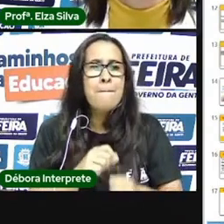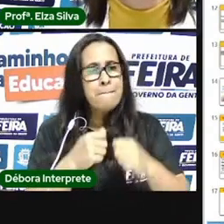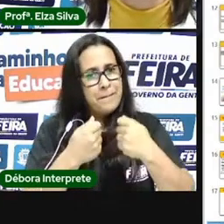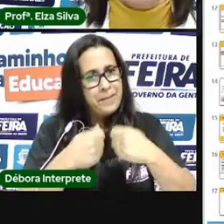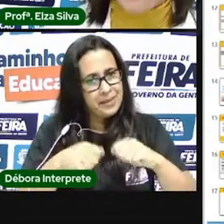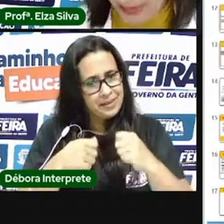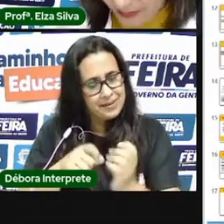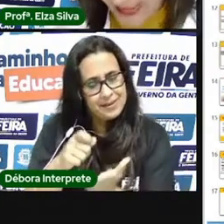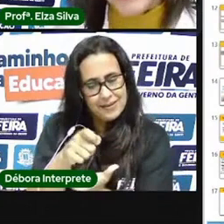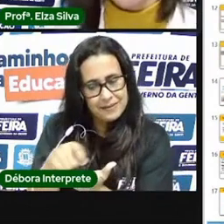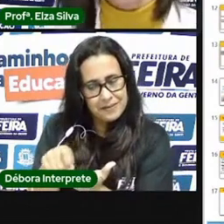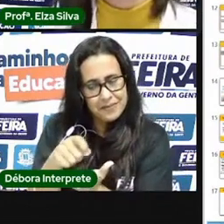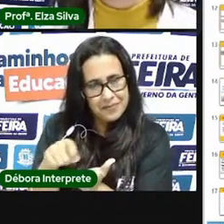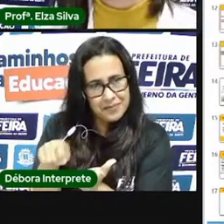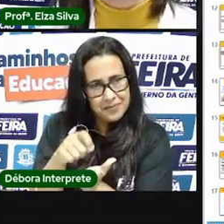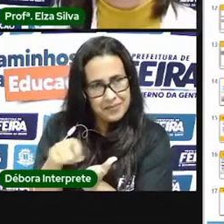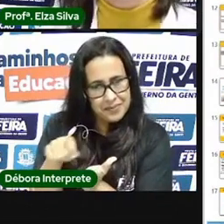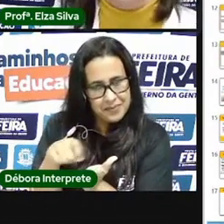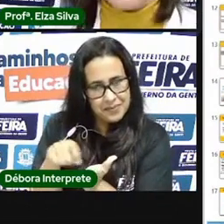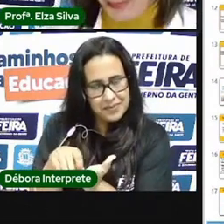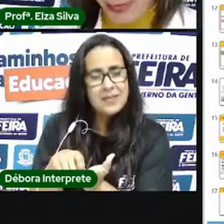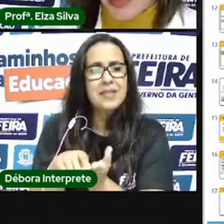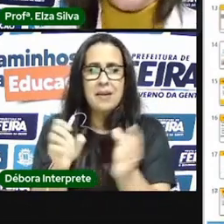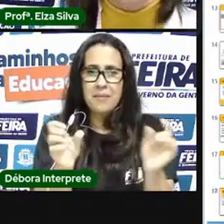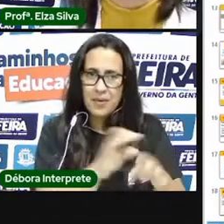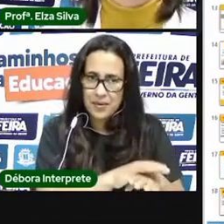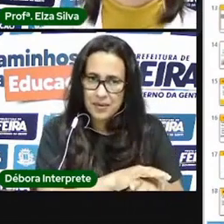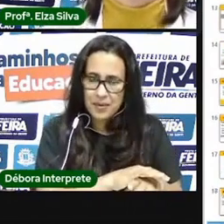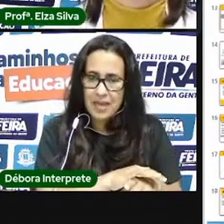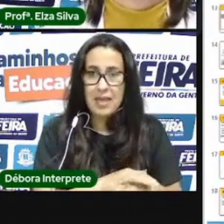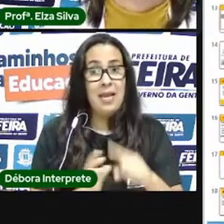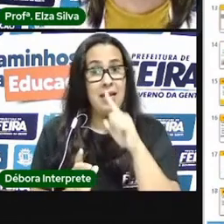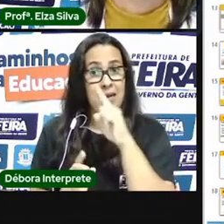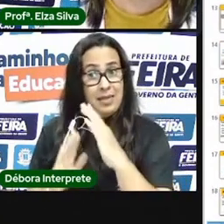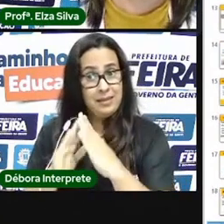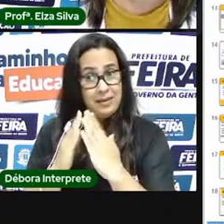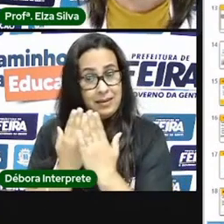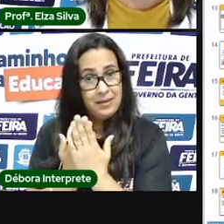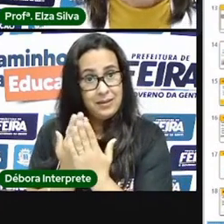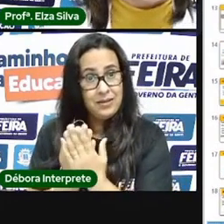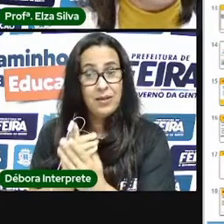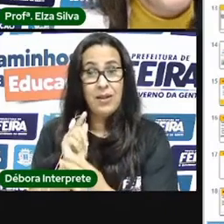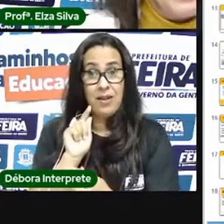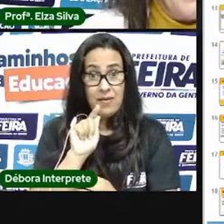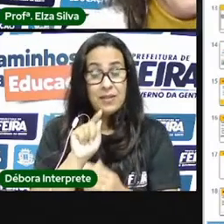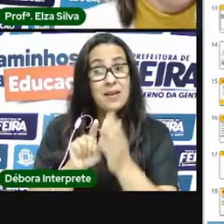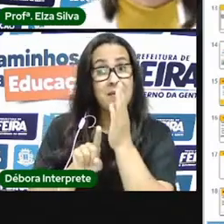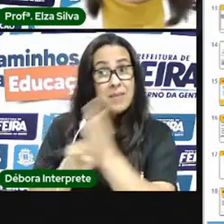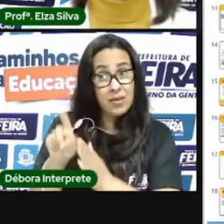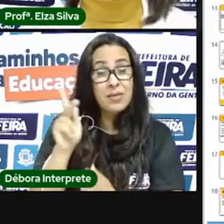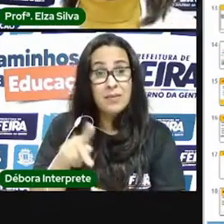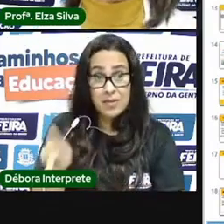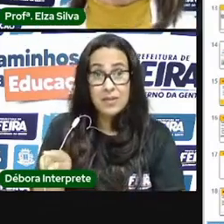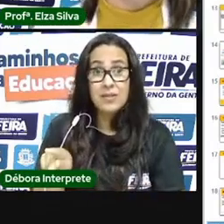caderno para perguntar a sua professora de arte na primeira oportunidade bom para